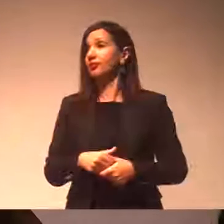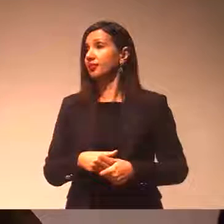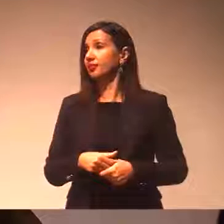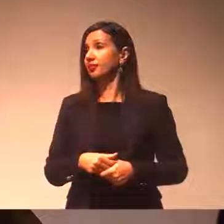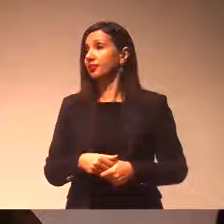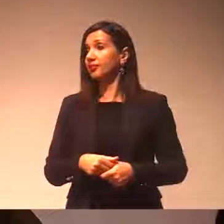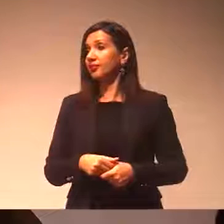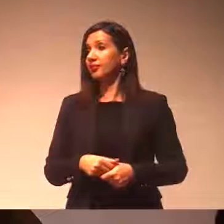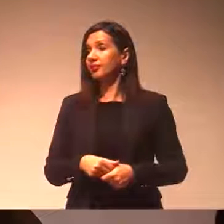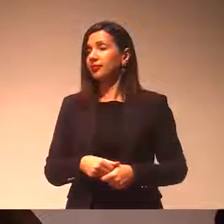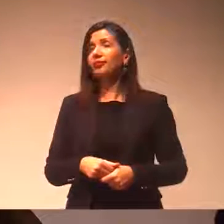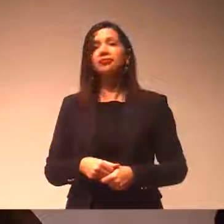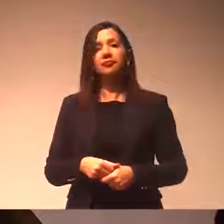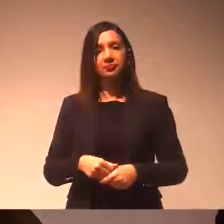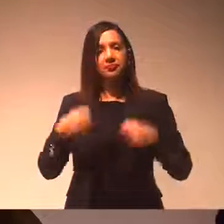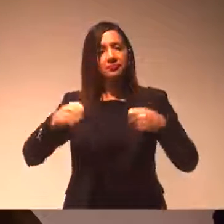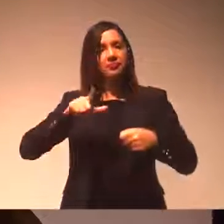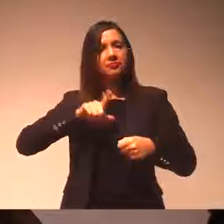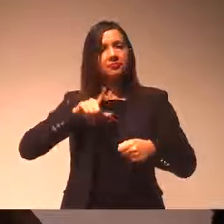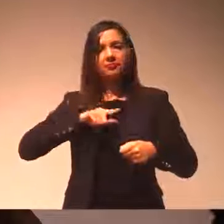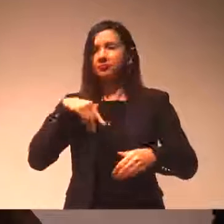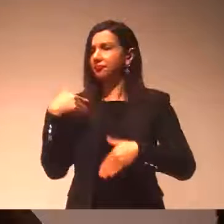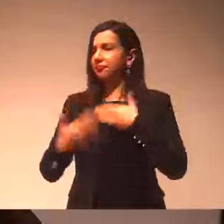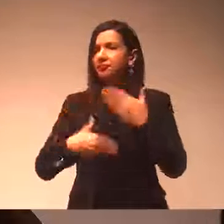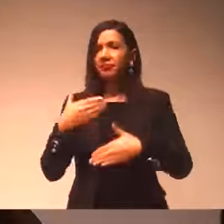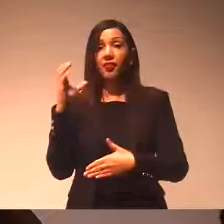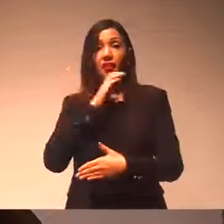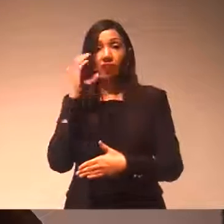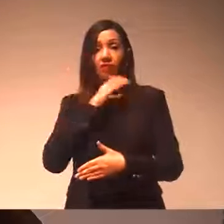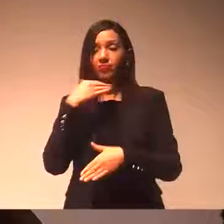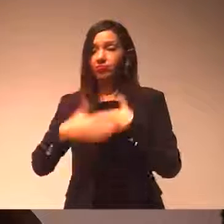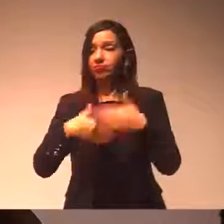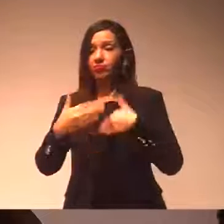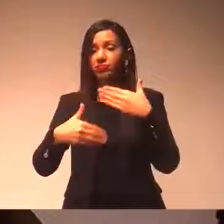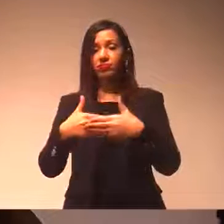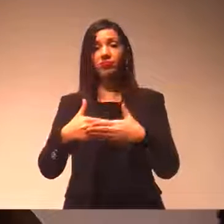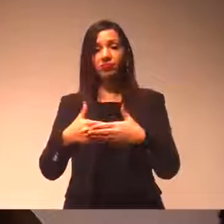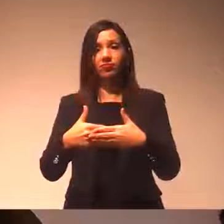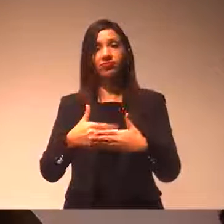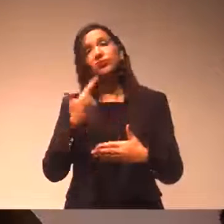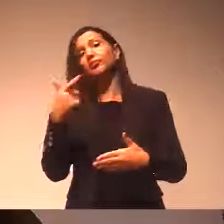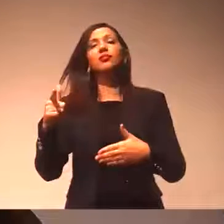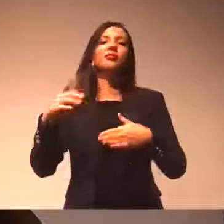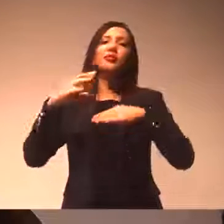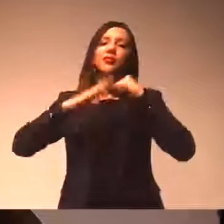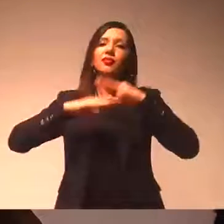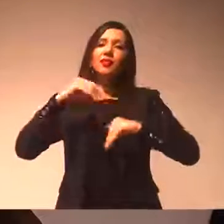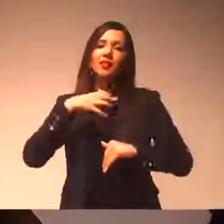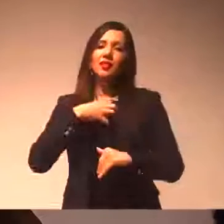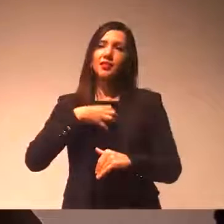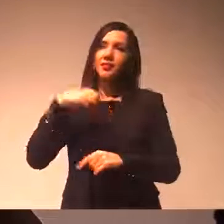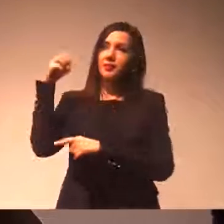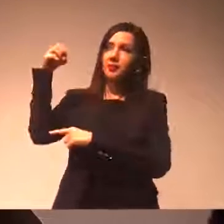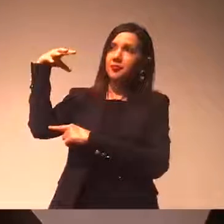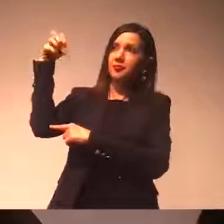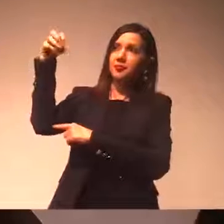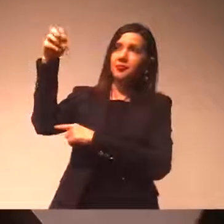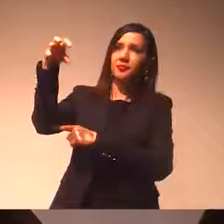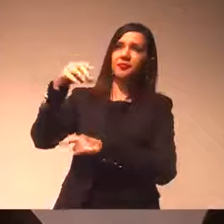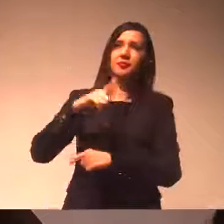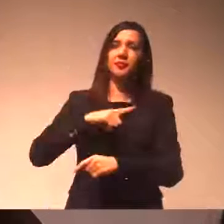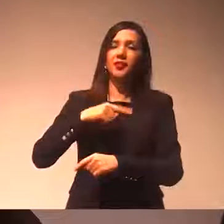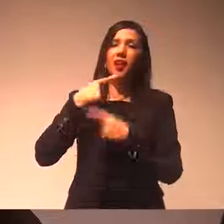ter essa proatividade. Há outras ações. A gente vê a questão da iluminação pública, a gente tanto